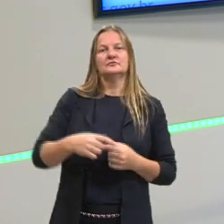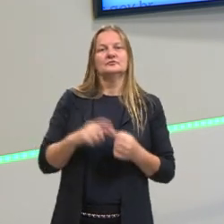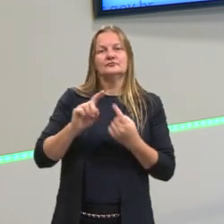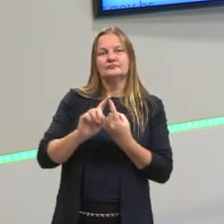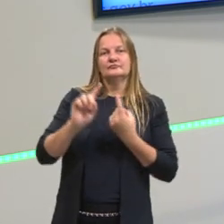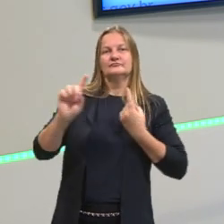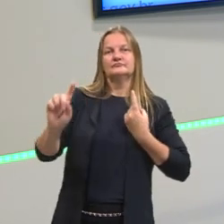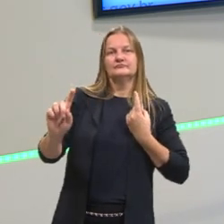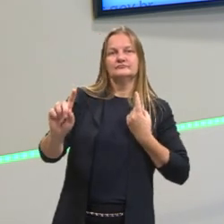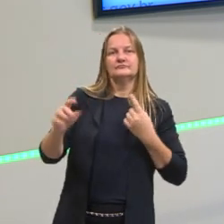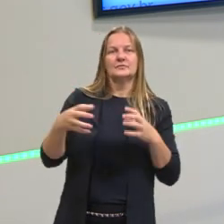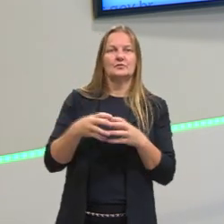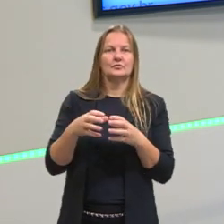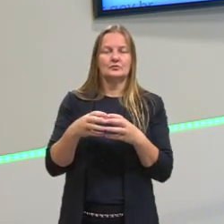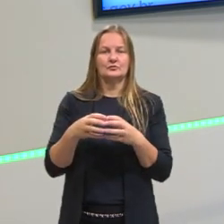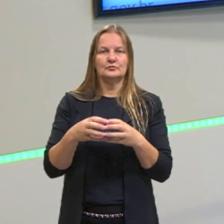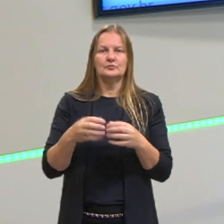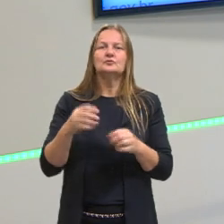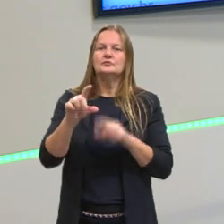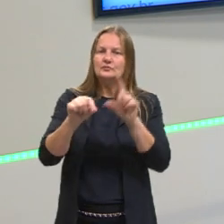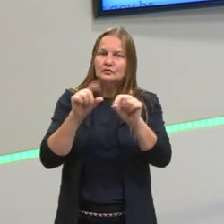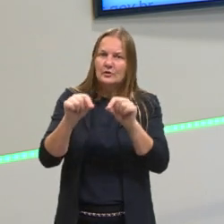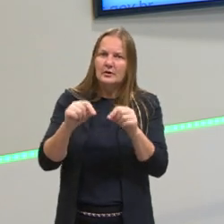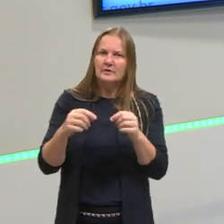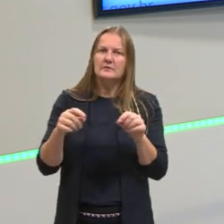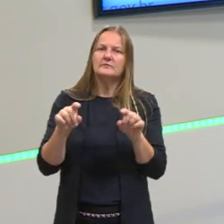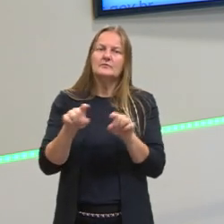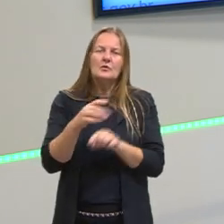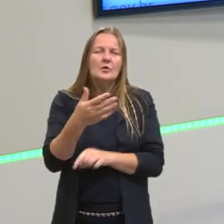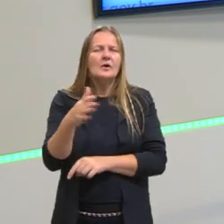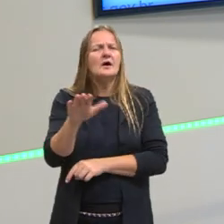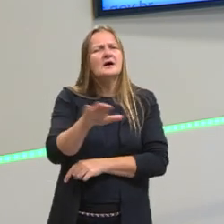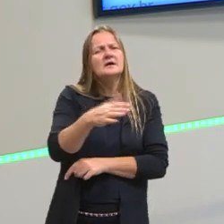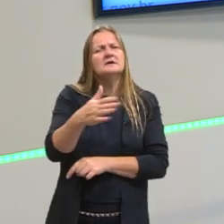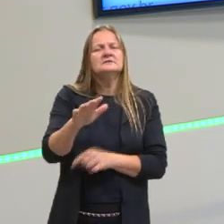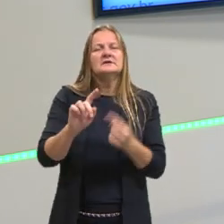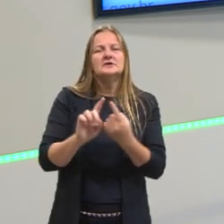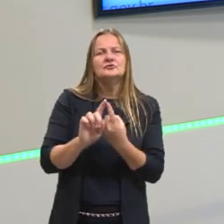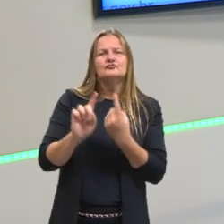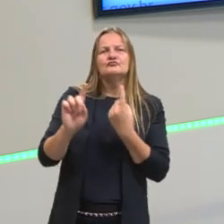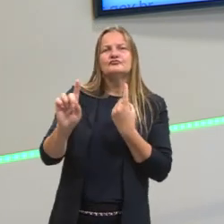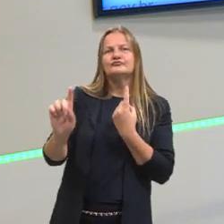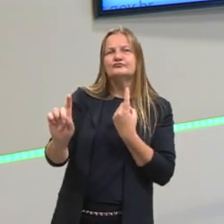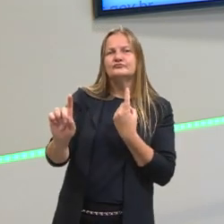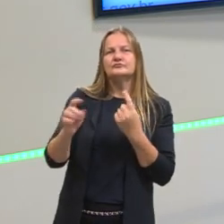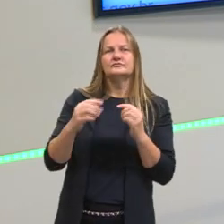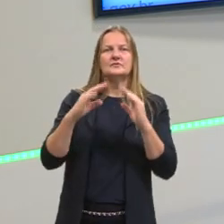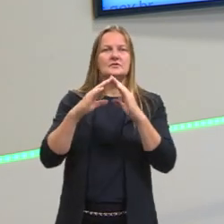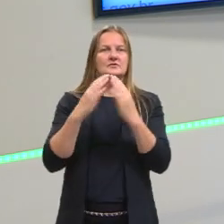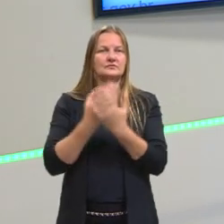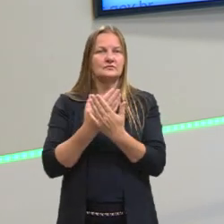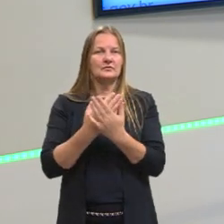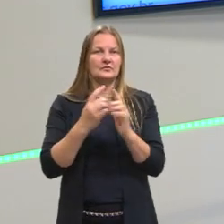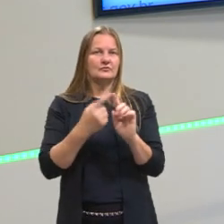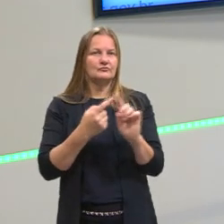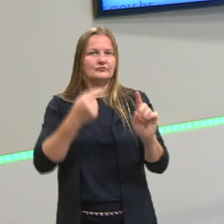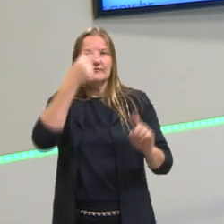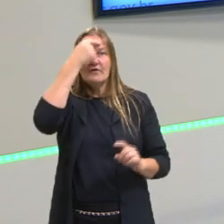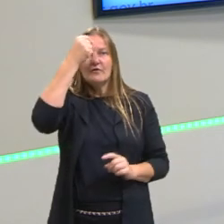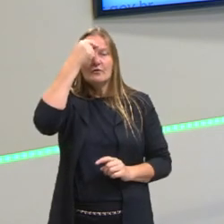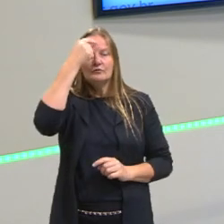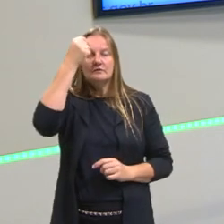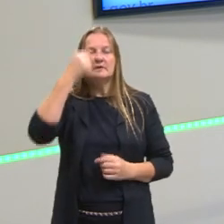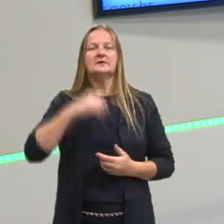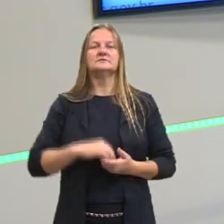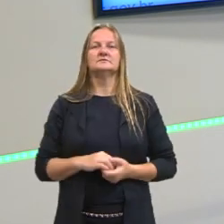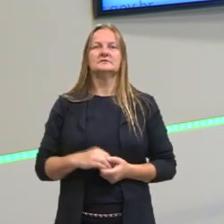mesmo nos grupos que você escolhe, eles já são um tanto mais distantes. A escola, a universidade, você